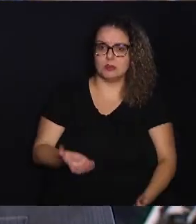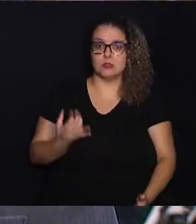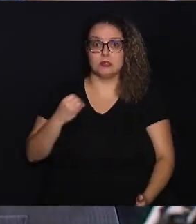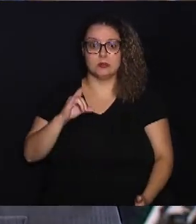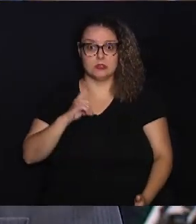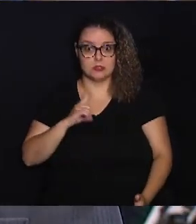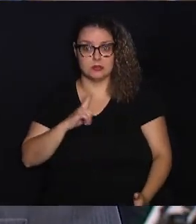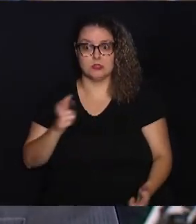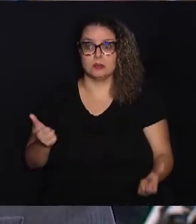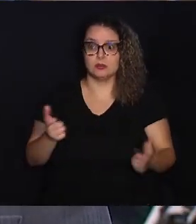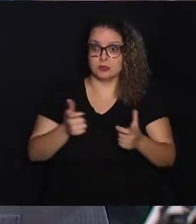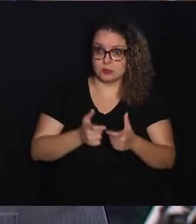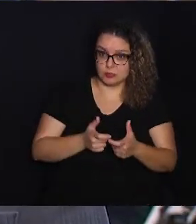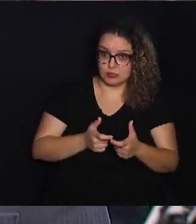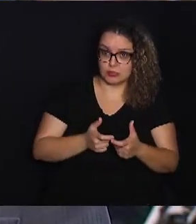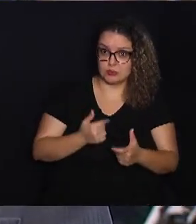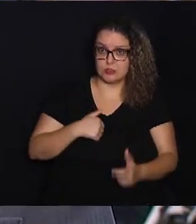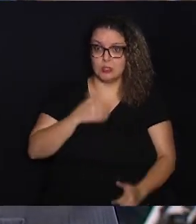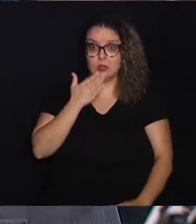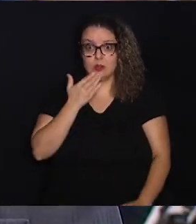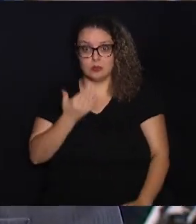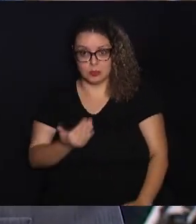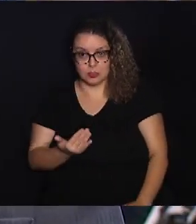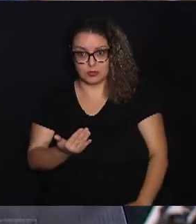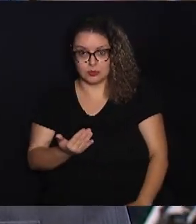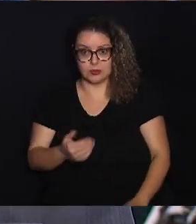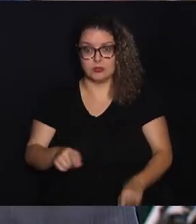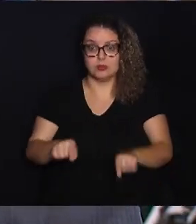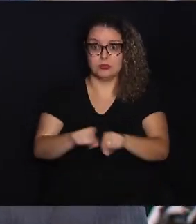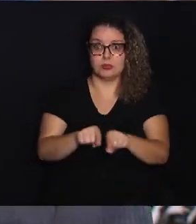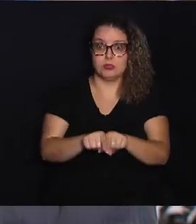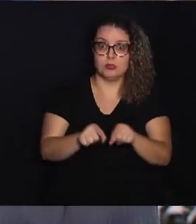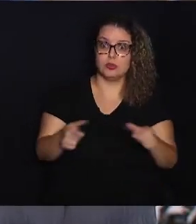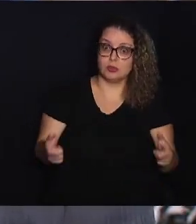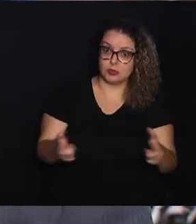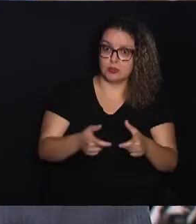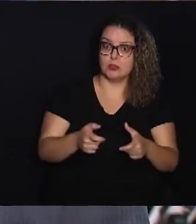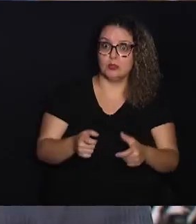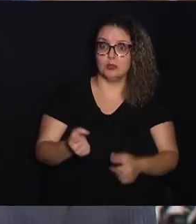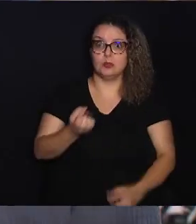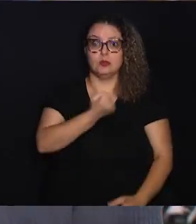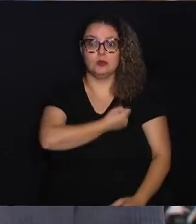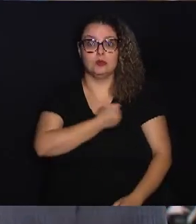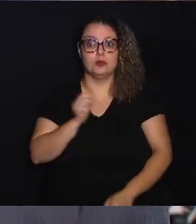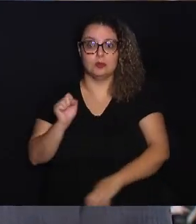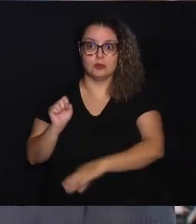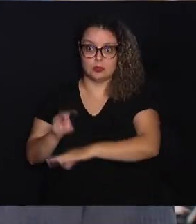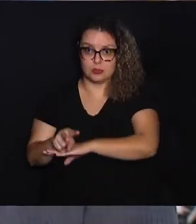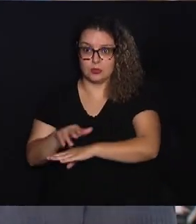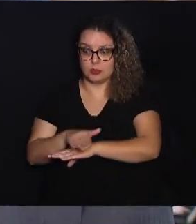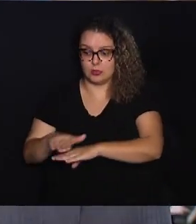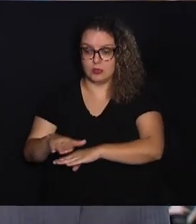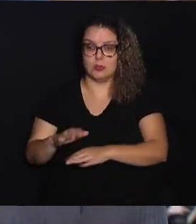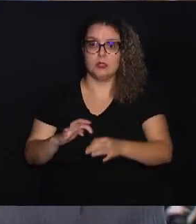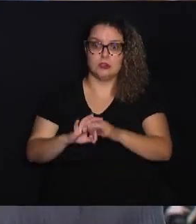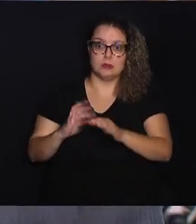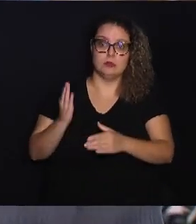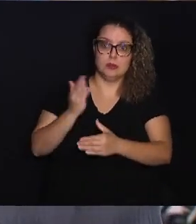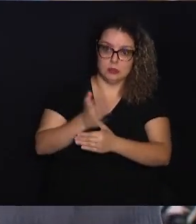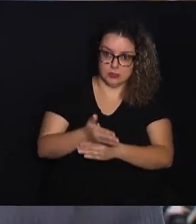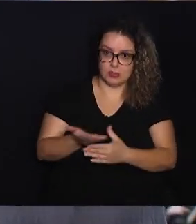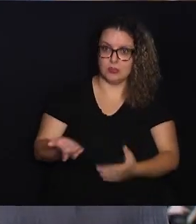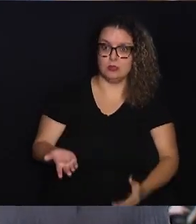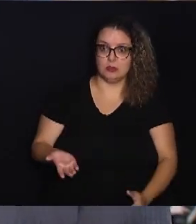Caso tenha diminuído, eu vou pedir que também reduza o número de vagas disponíveis para os